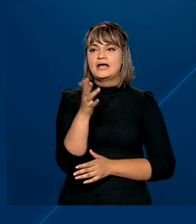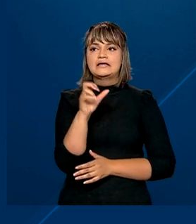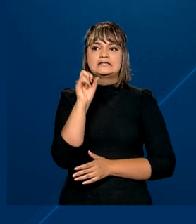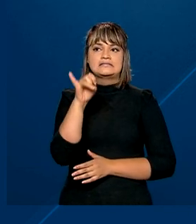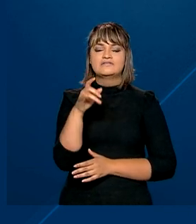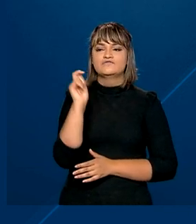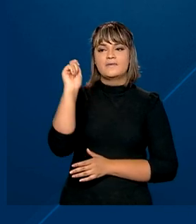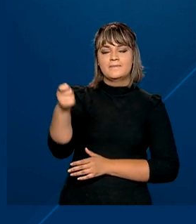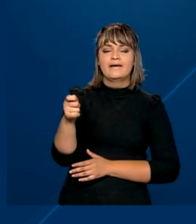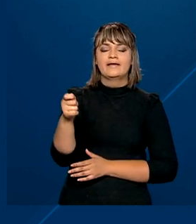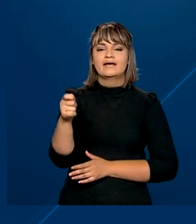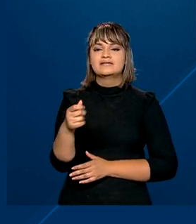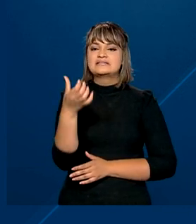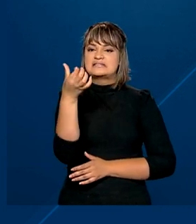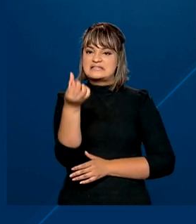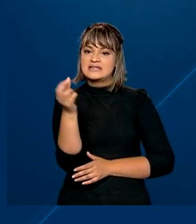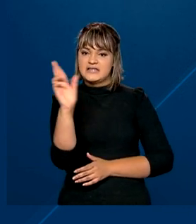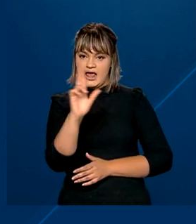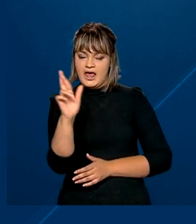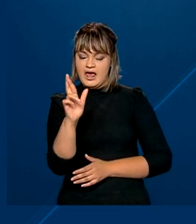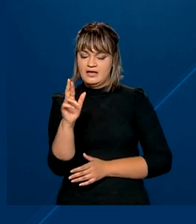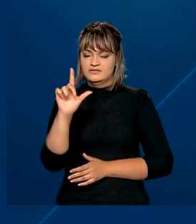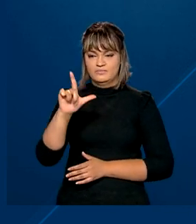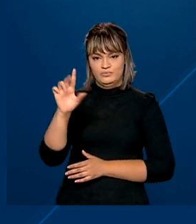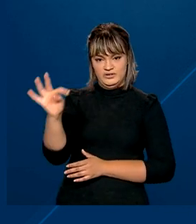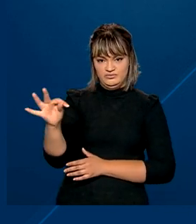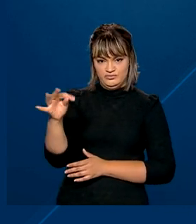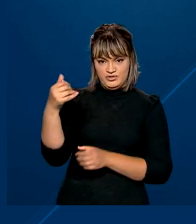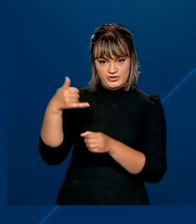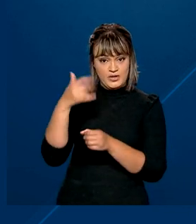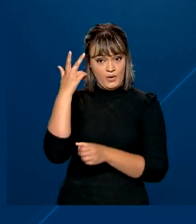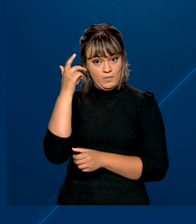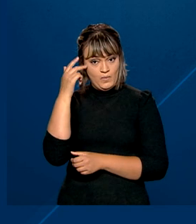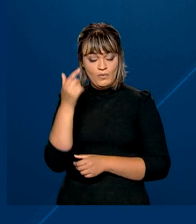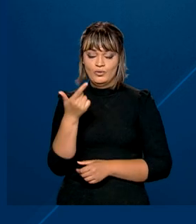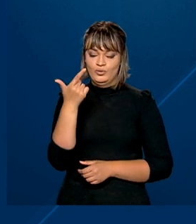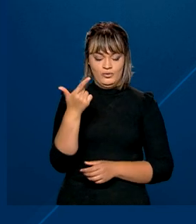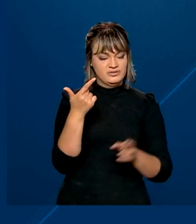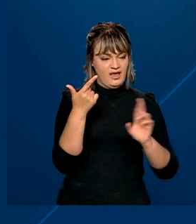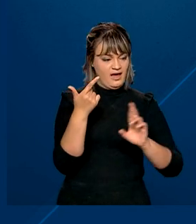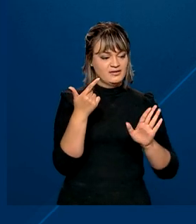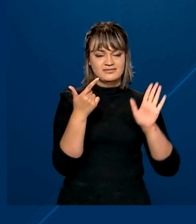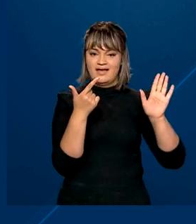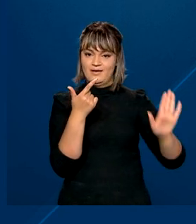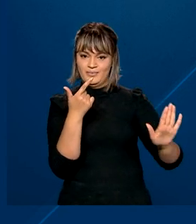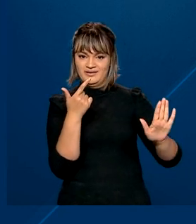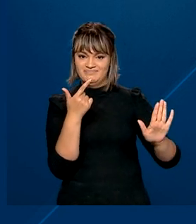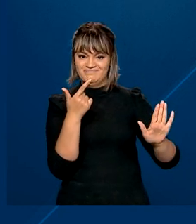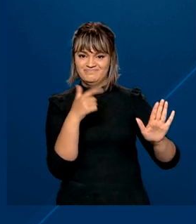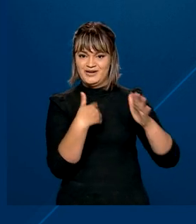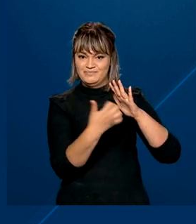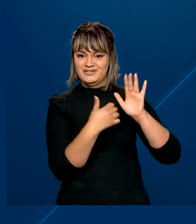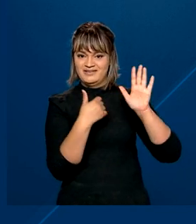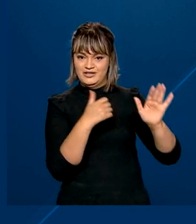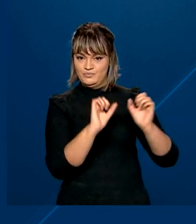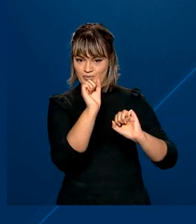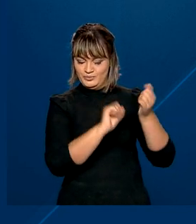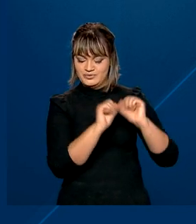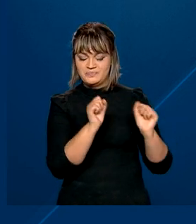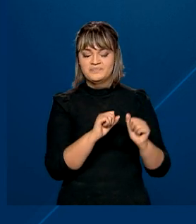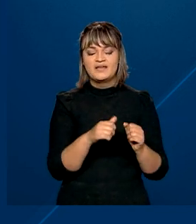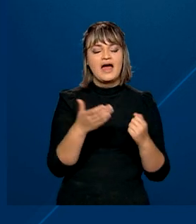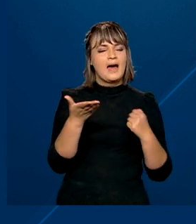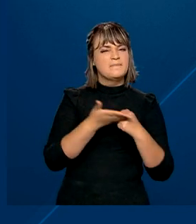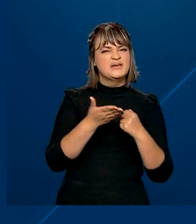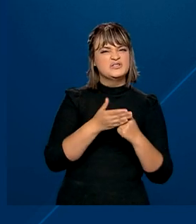se o consumidor paga R$,00 por litro da gasolina comum, R$ 2,00 ficam com a refinaria. Em média,